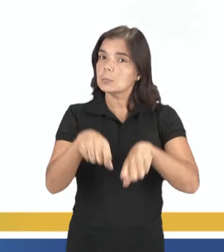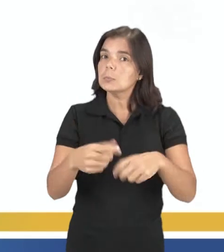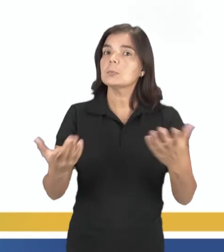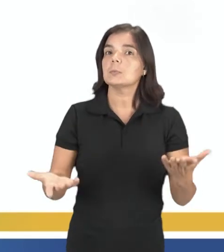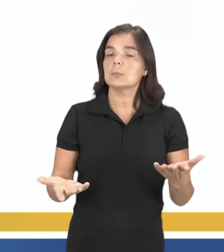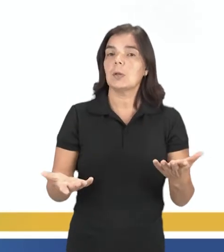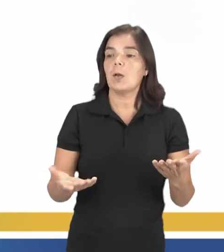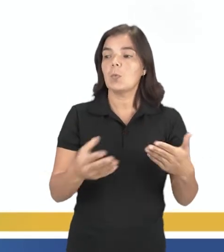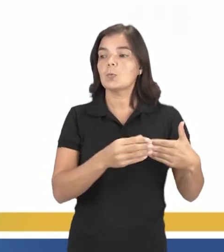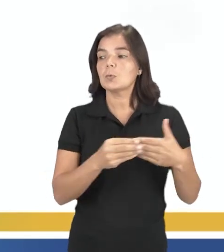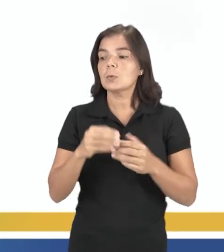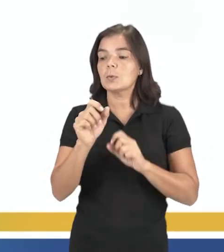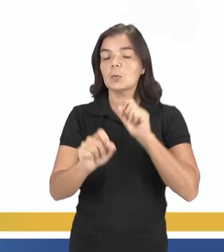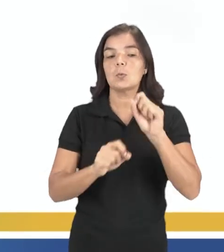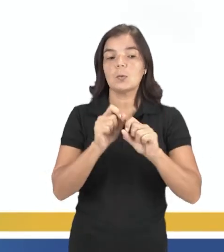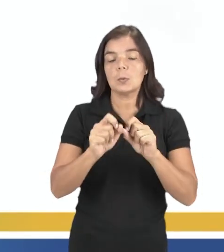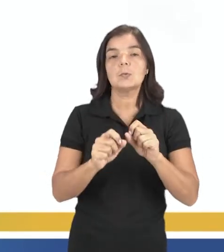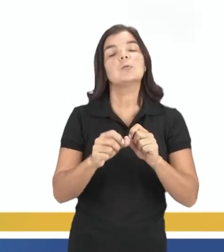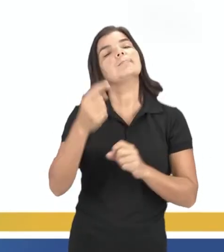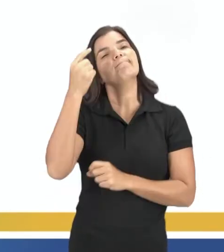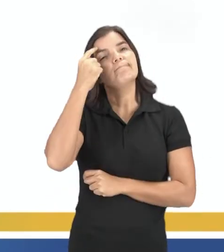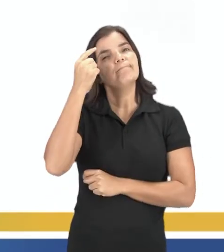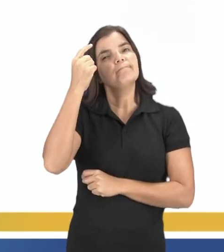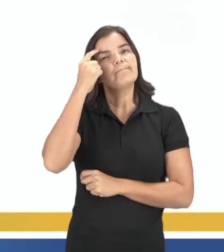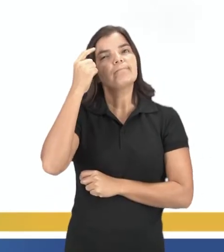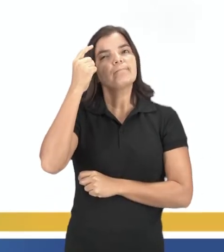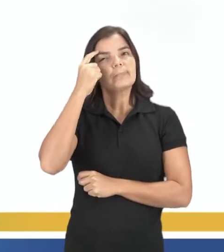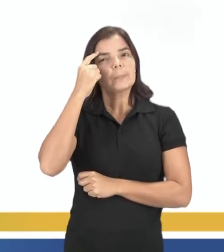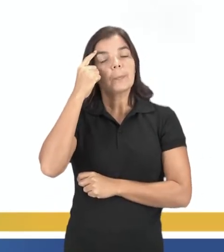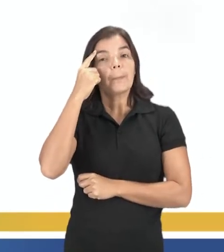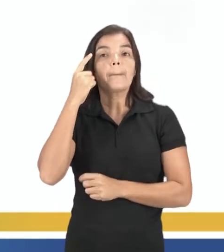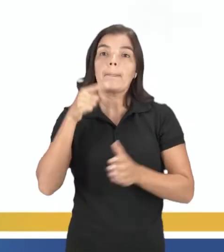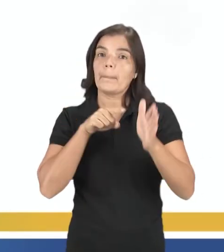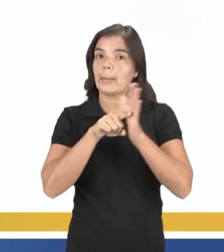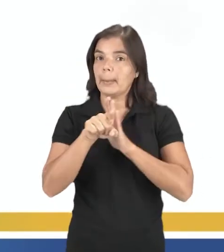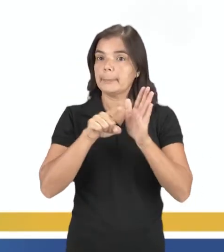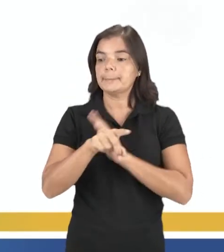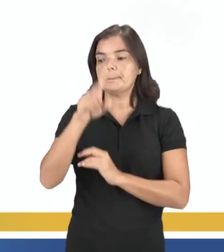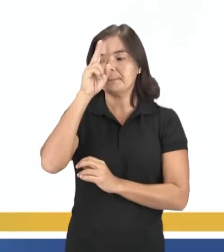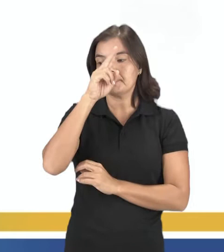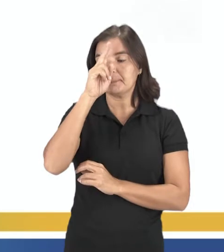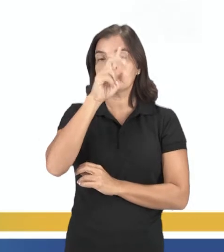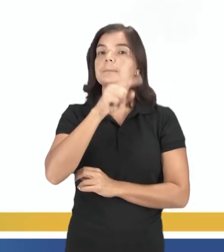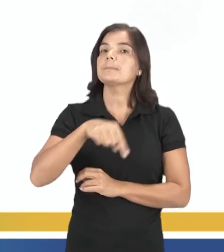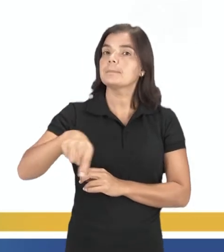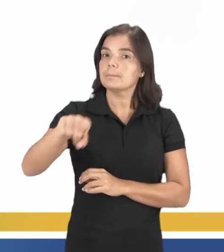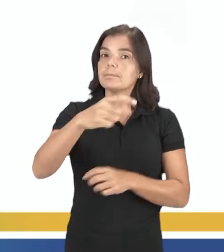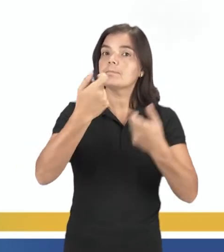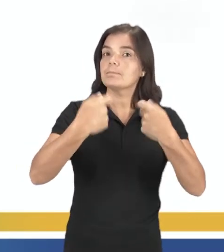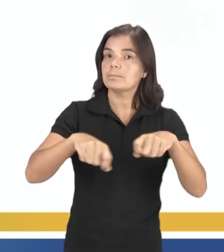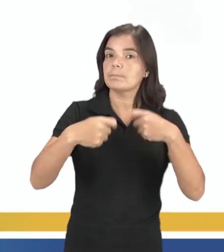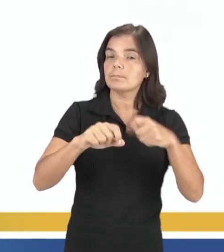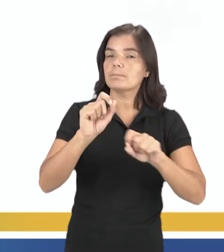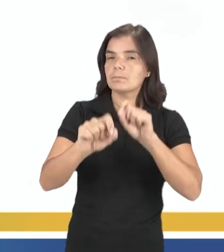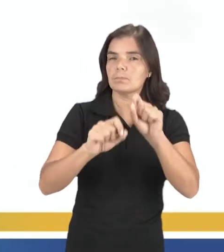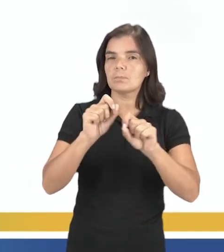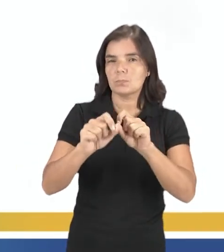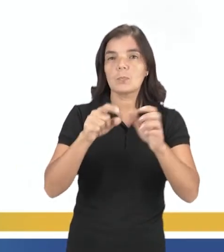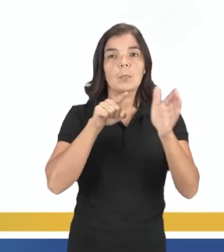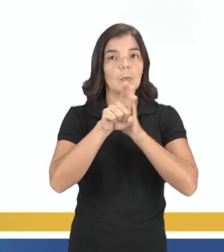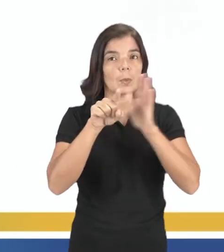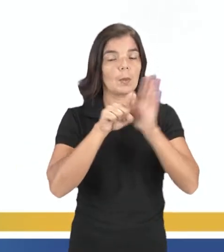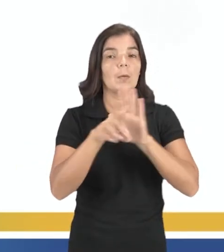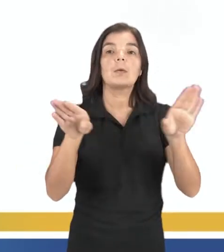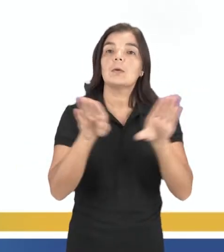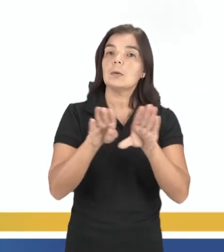trazer aí e refletir para esse enunciado? Lembrando, mais uma vez, a vocês que vocês precisam se ligar nos enunciados